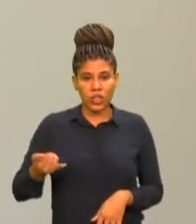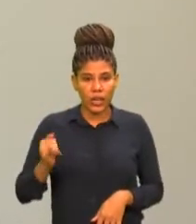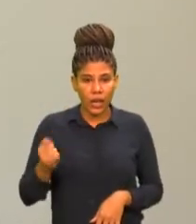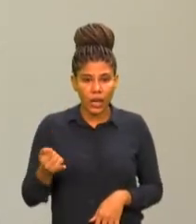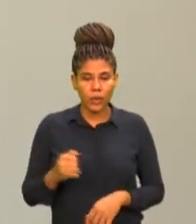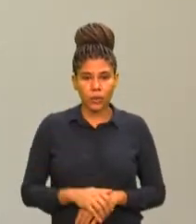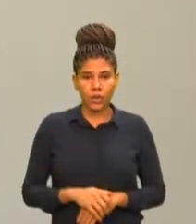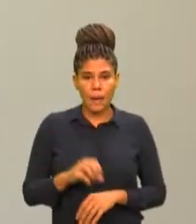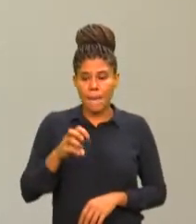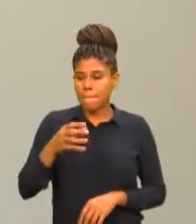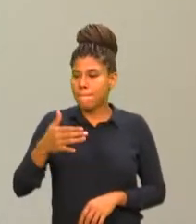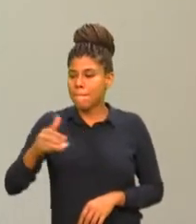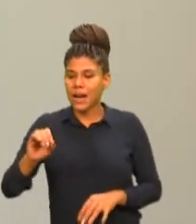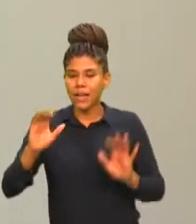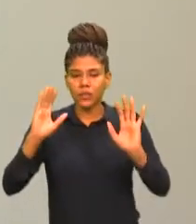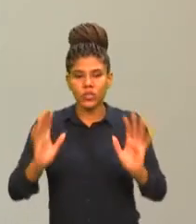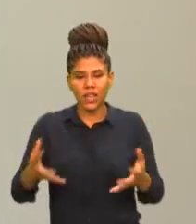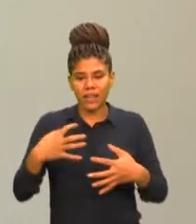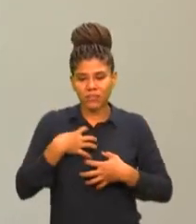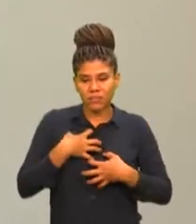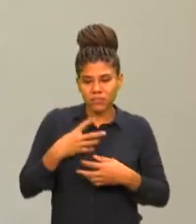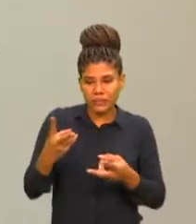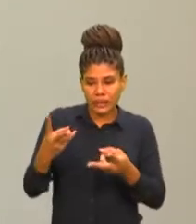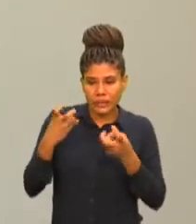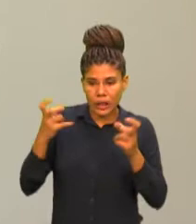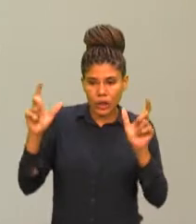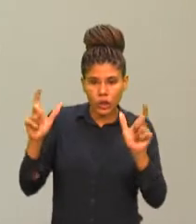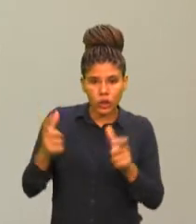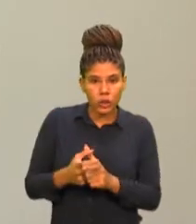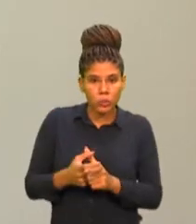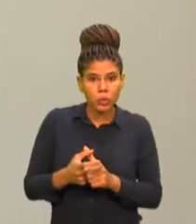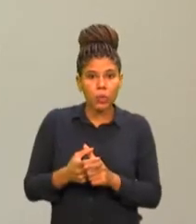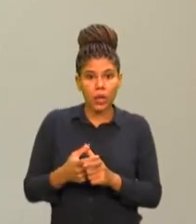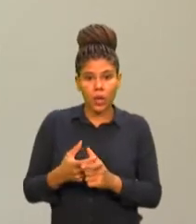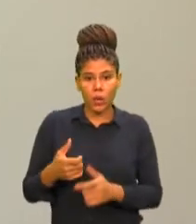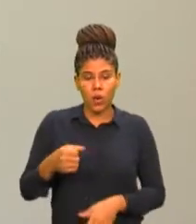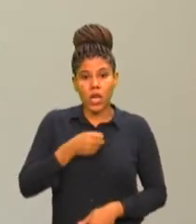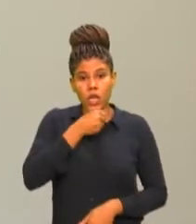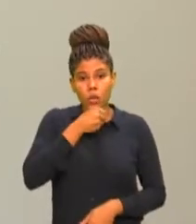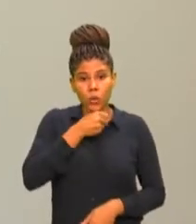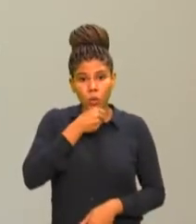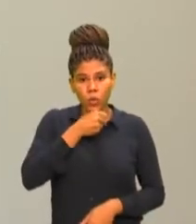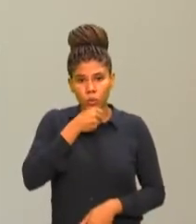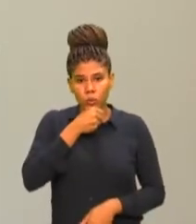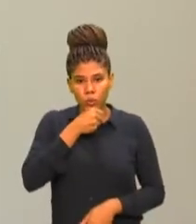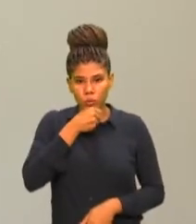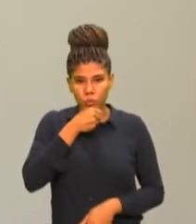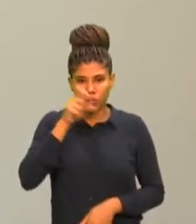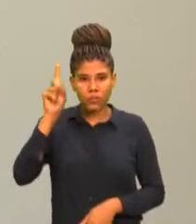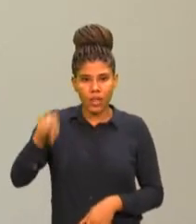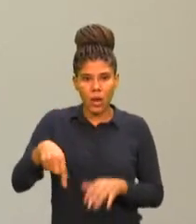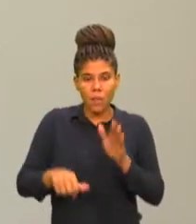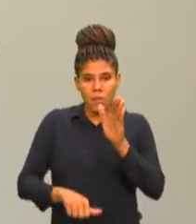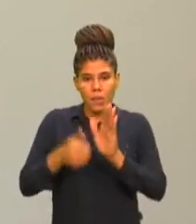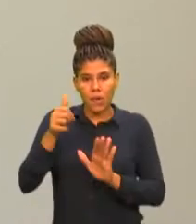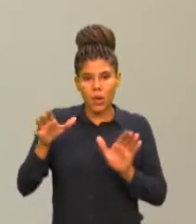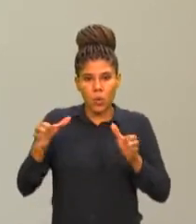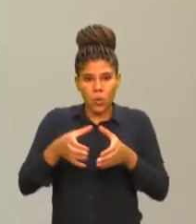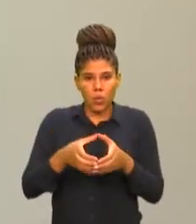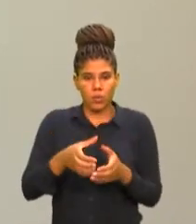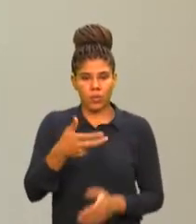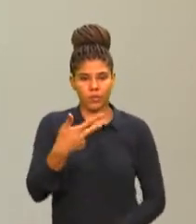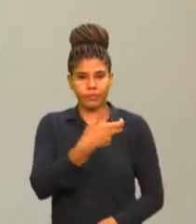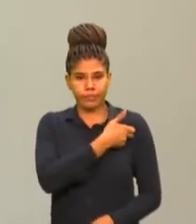começa a perceber já uma diminuição proporcional daqueles idosos que foram o primeiro grupo da campanha acima de 75 anos